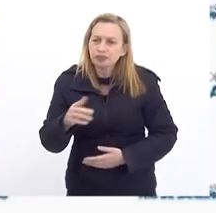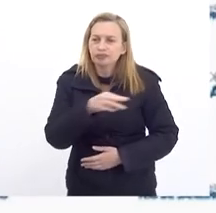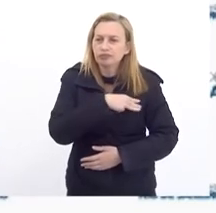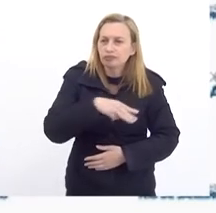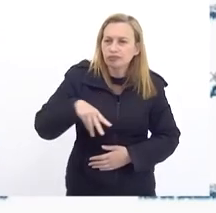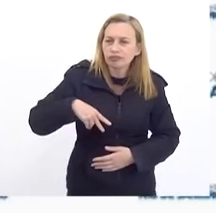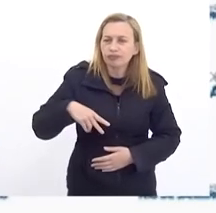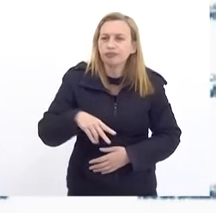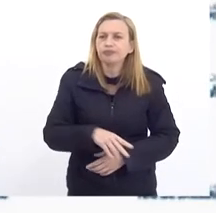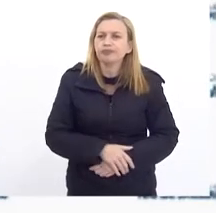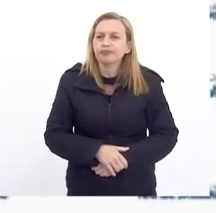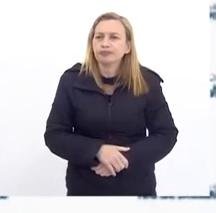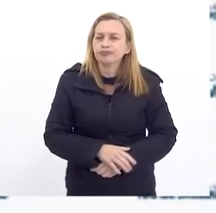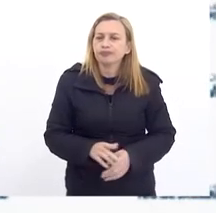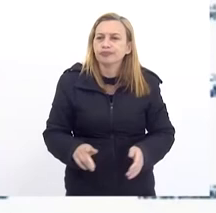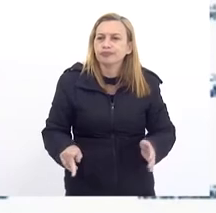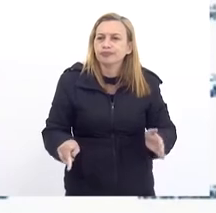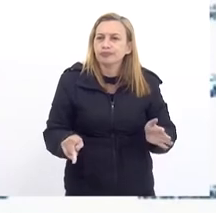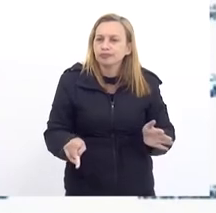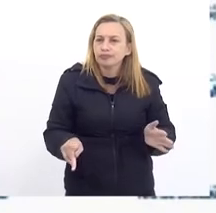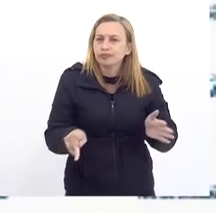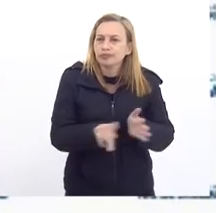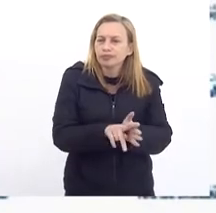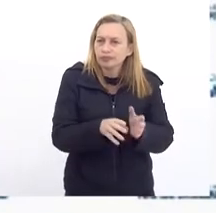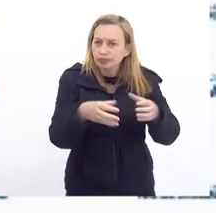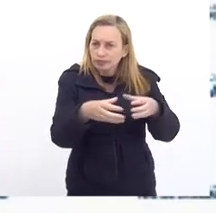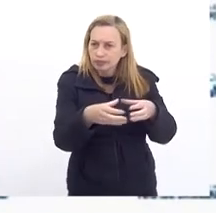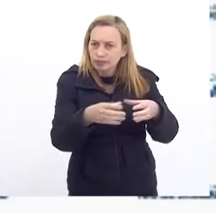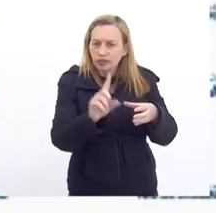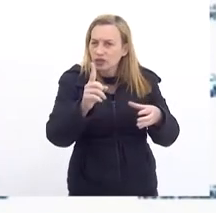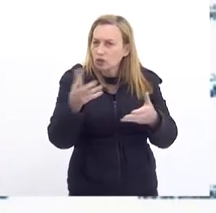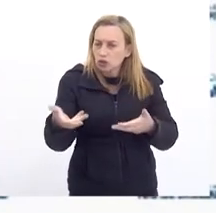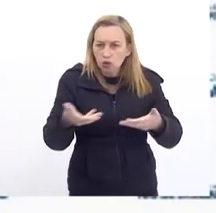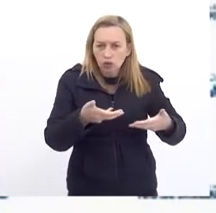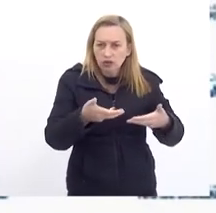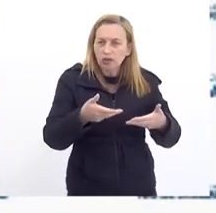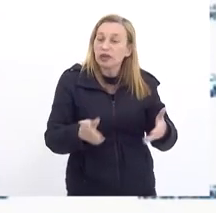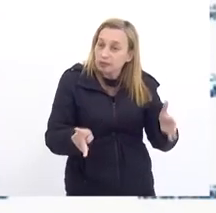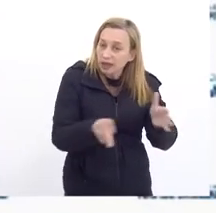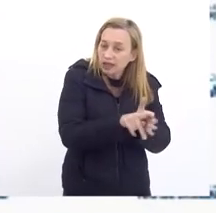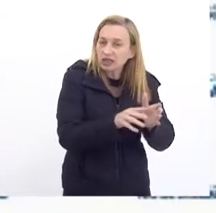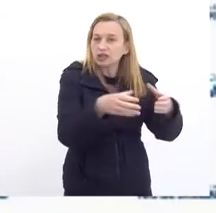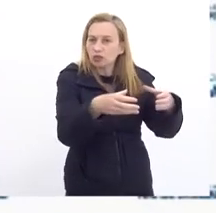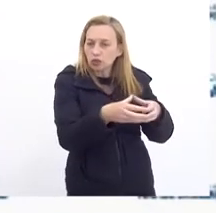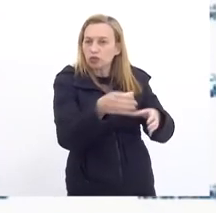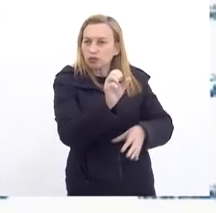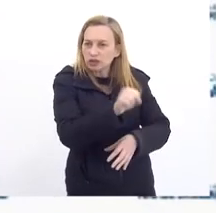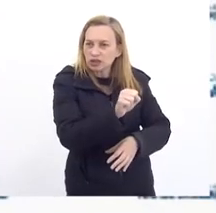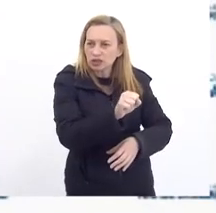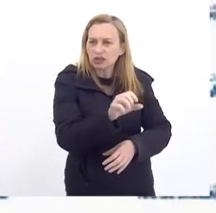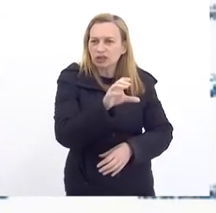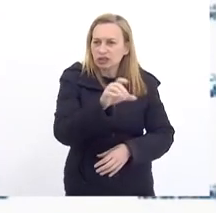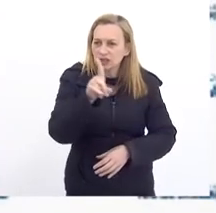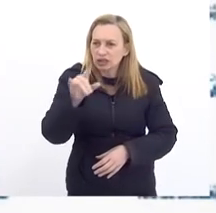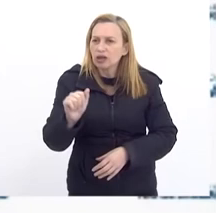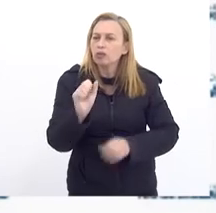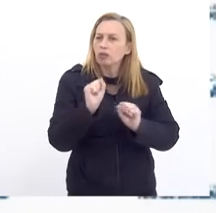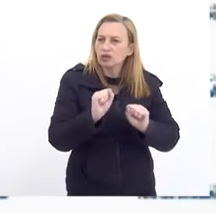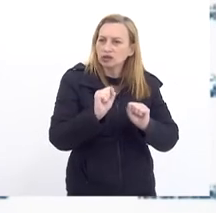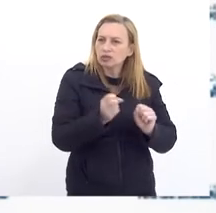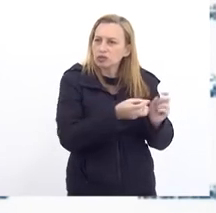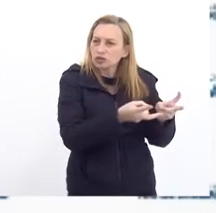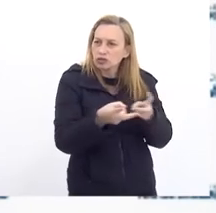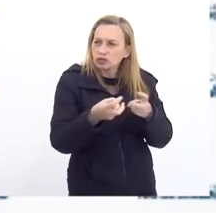Público Como membros Efetivos E não convidados Mais Do Cira Para que a gente Possa curar